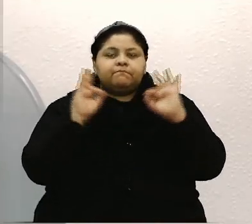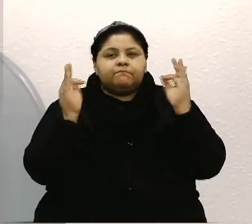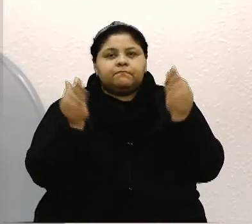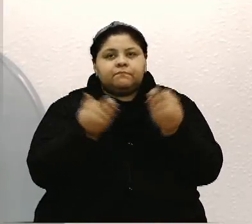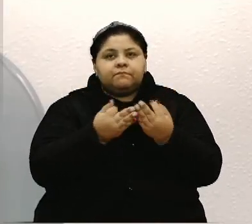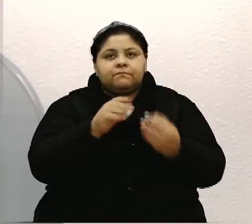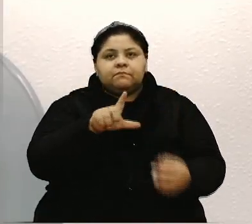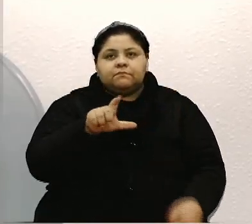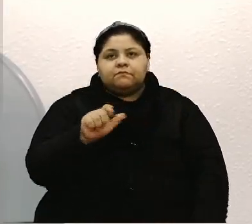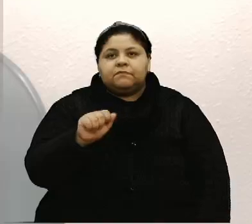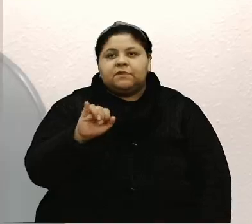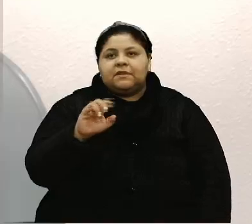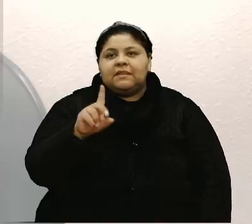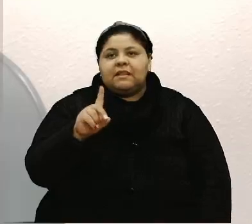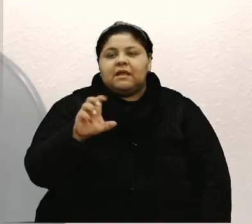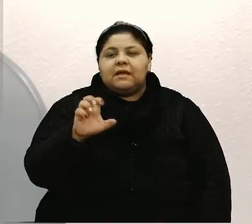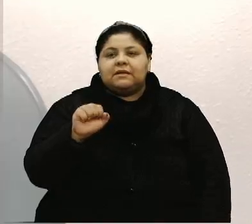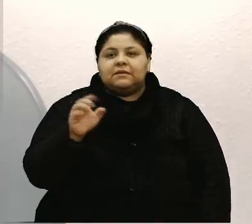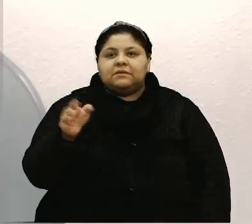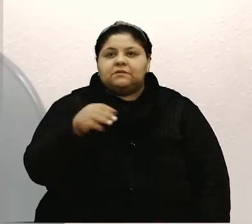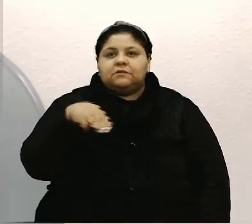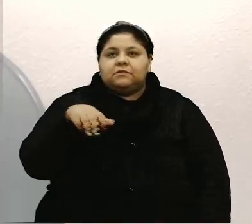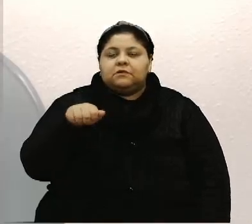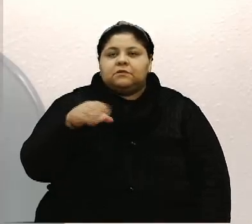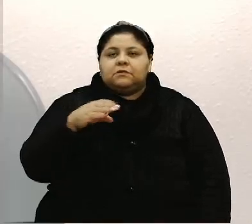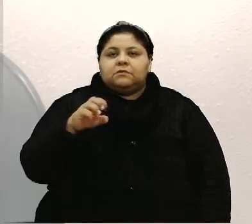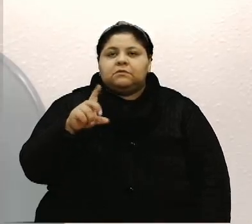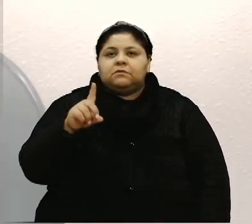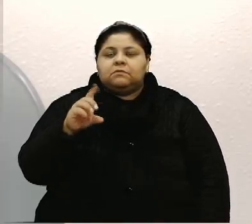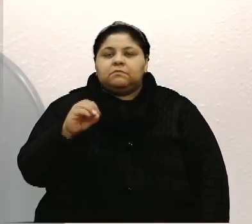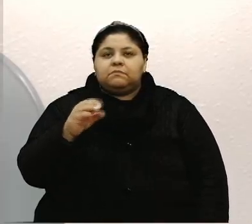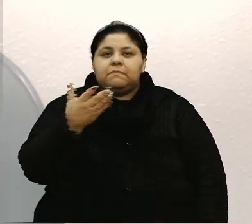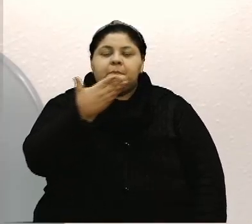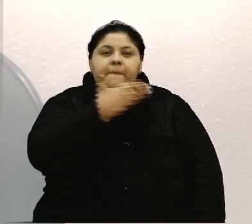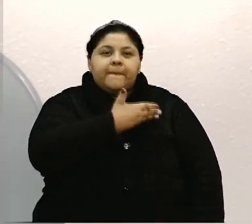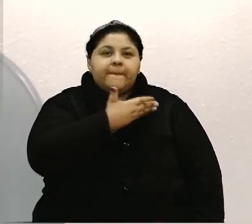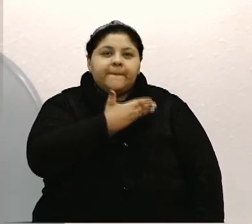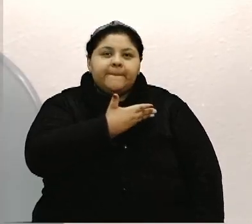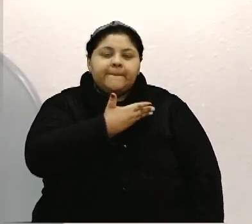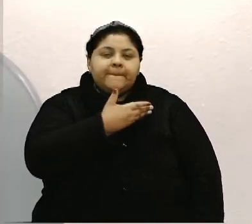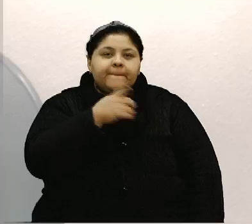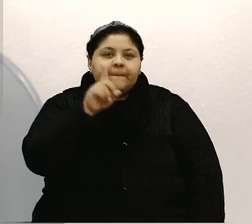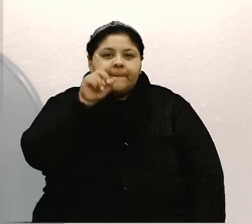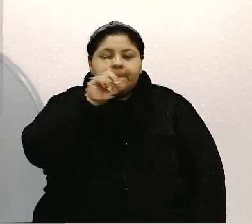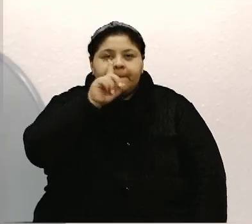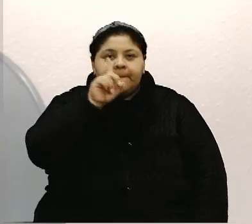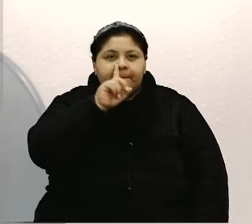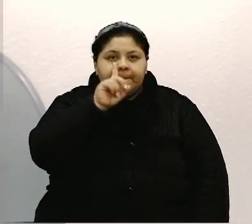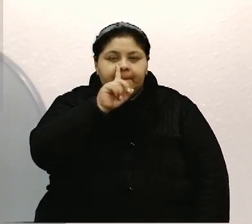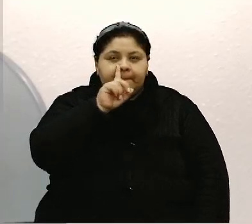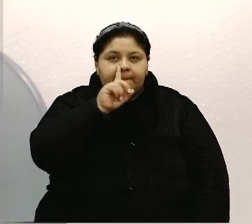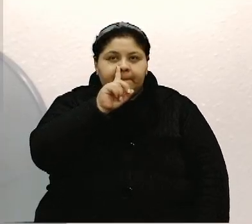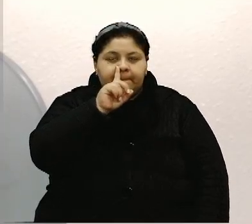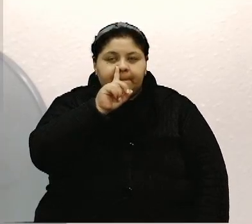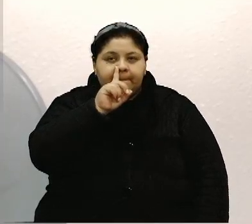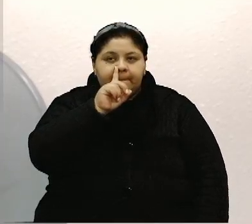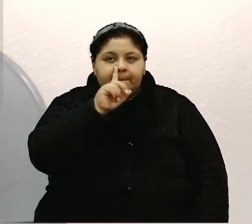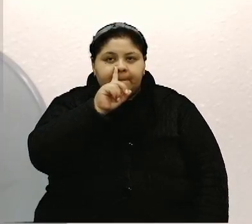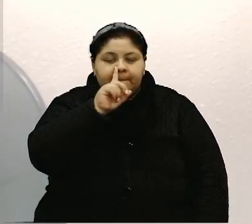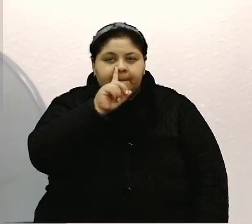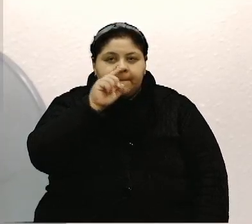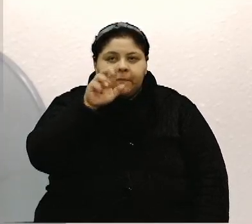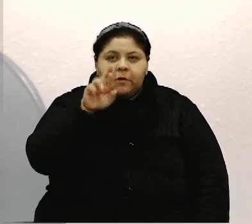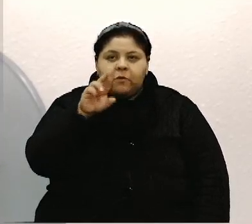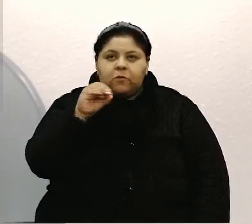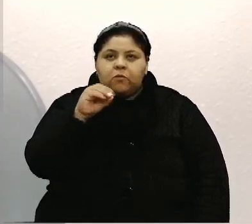Laides de Macedo, mãe da minha amiga Rose e sogra do meu grande amigo Vanderlei,